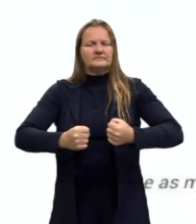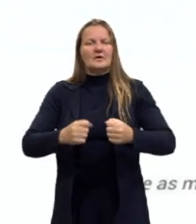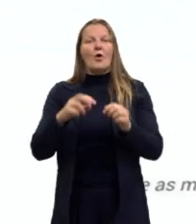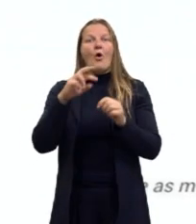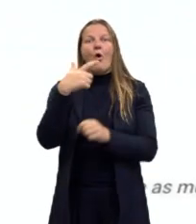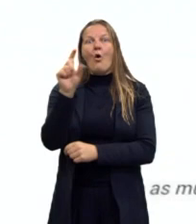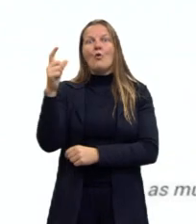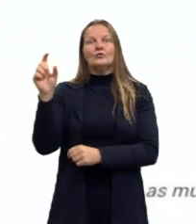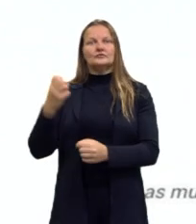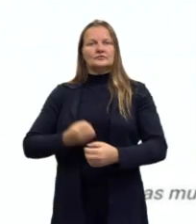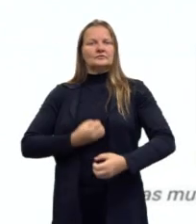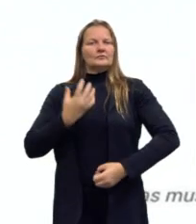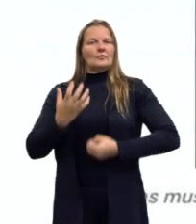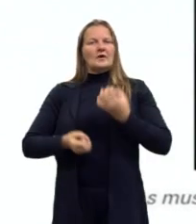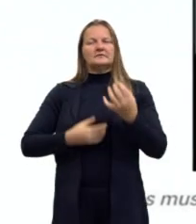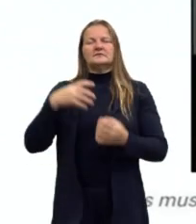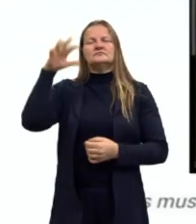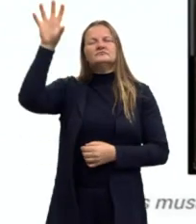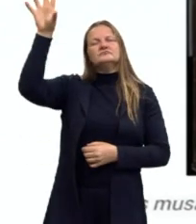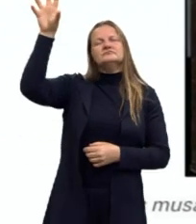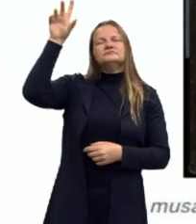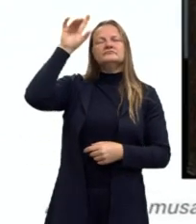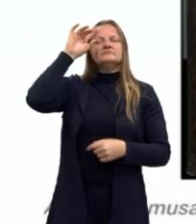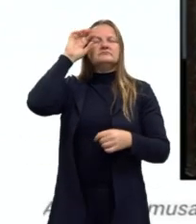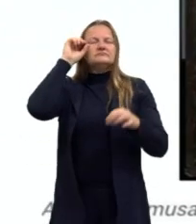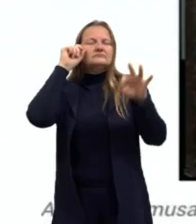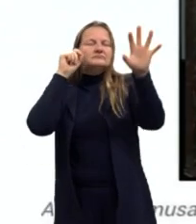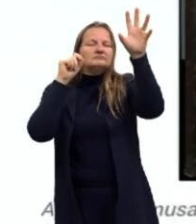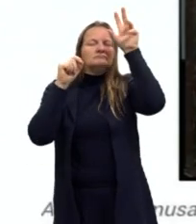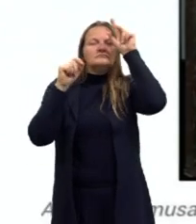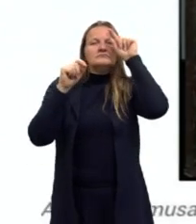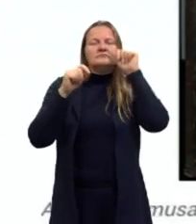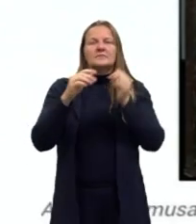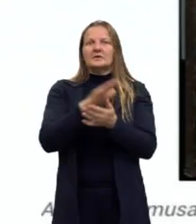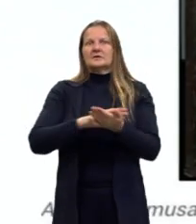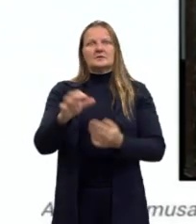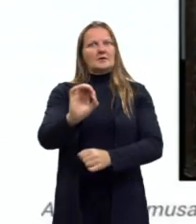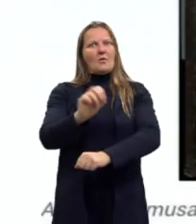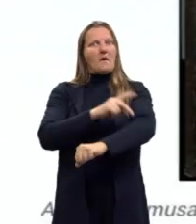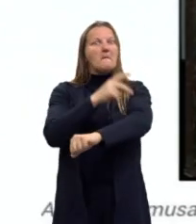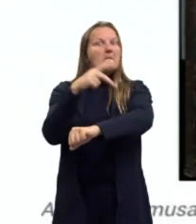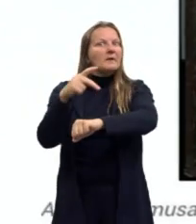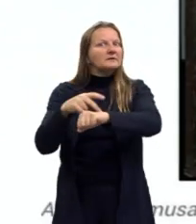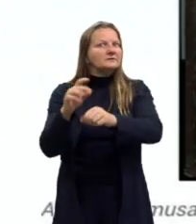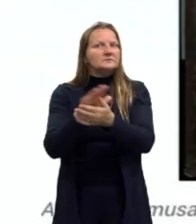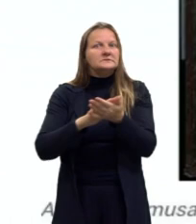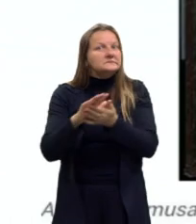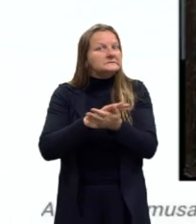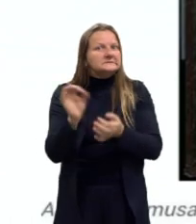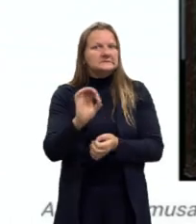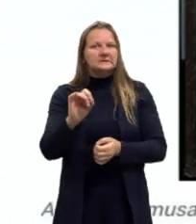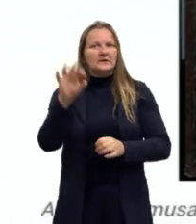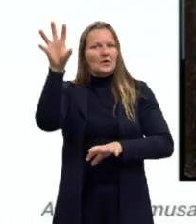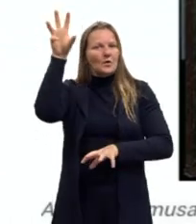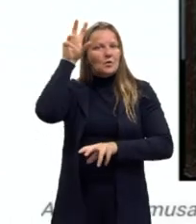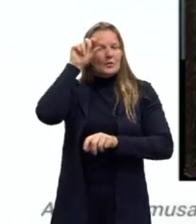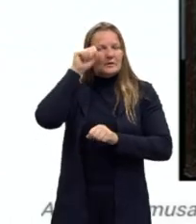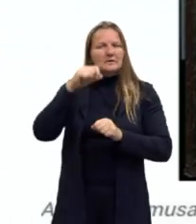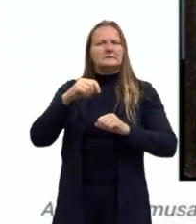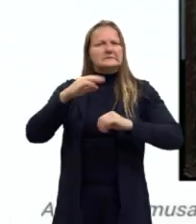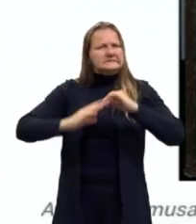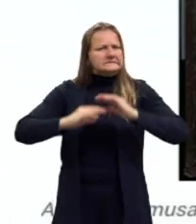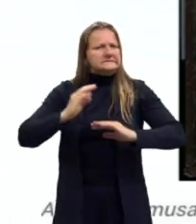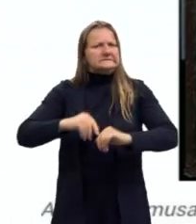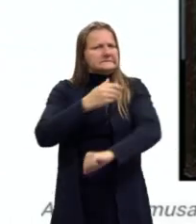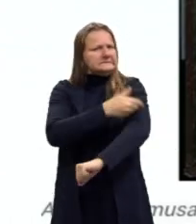outros poetas que buscam a inspiração. O parnasiano não tem inspiração, a poesia não vem de uma inspiração. A poesia vem de um trabalho.